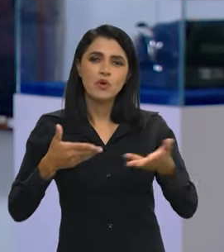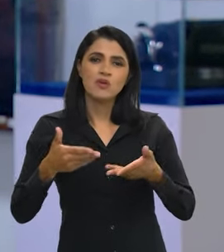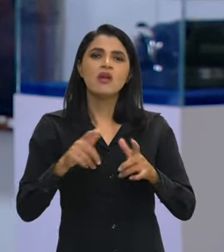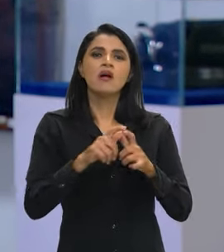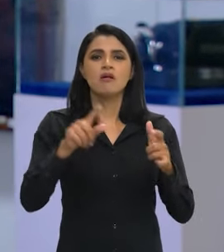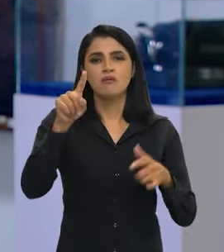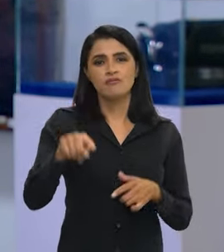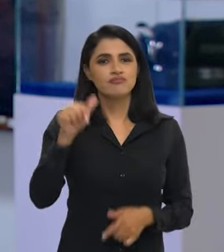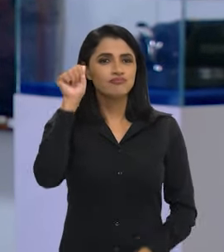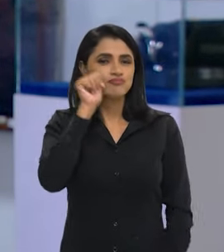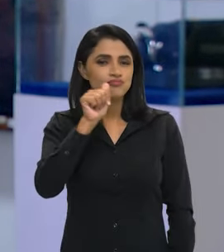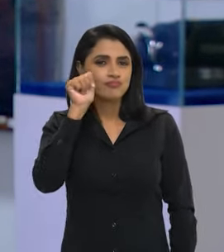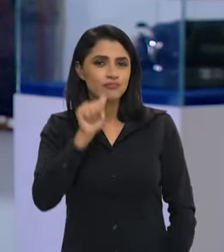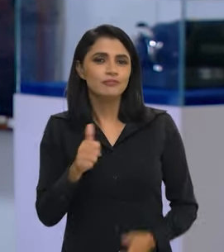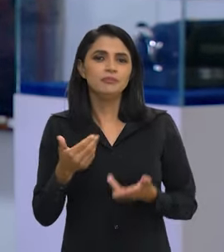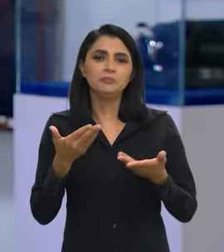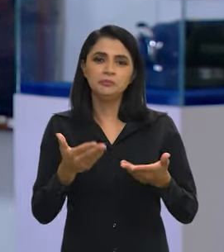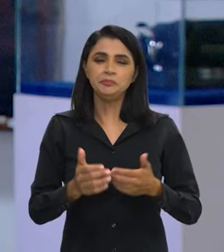nós temos a maioria de mulheres.